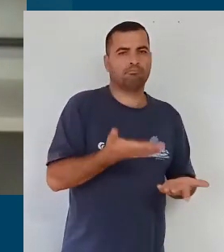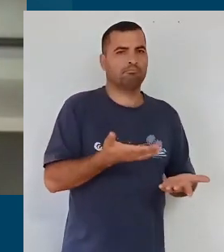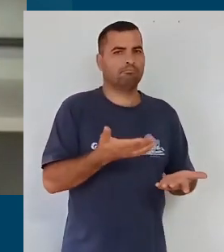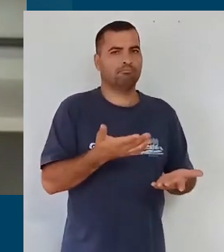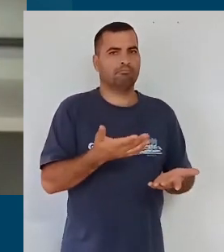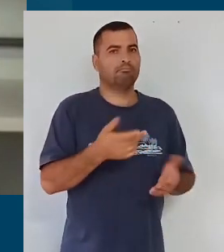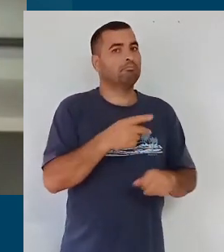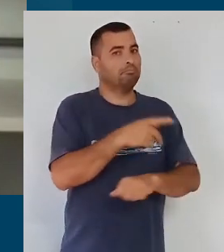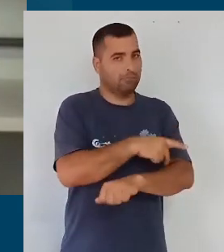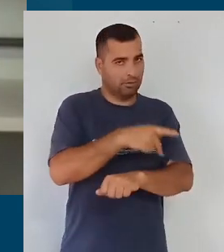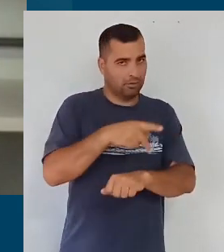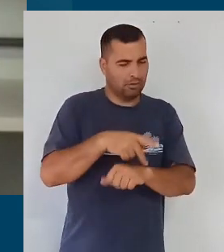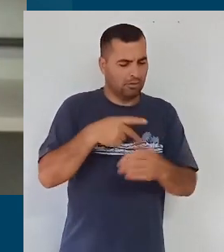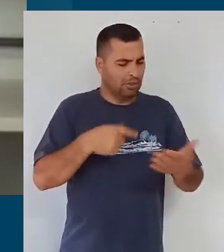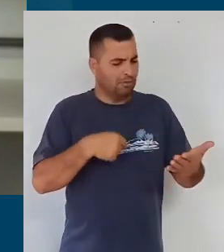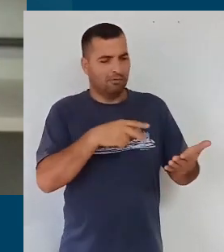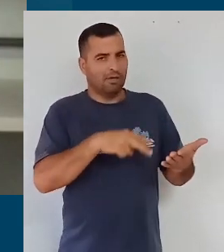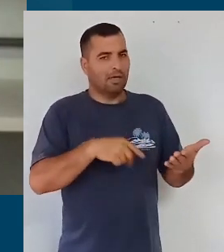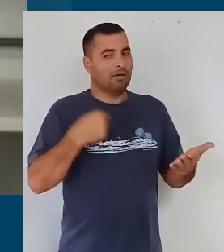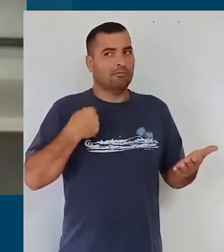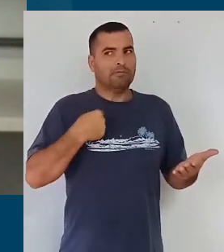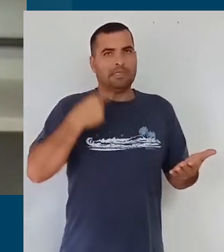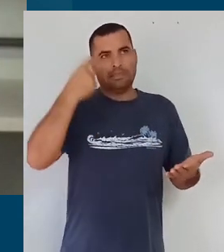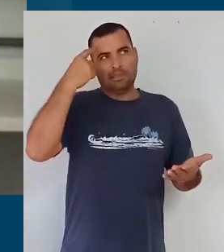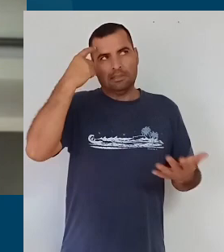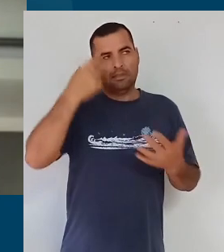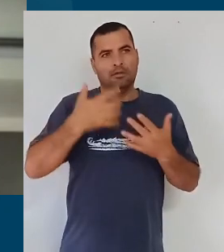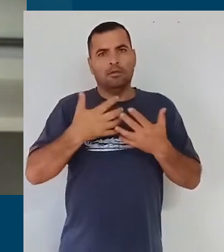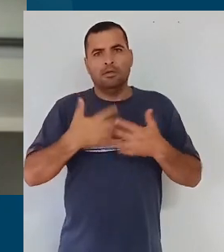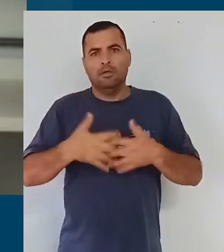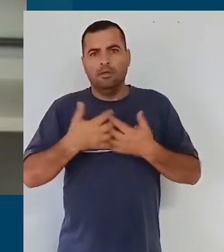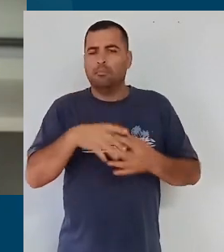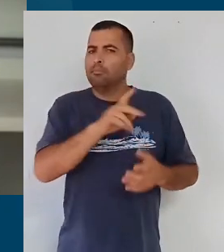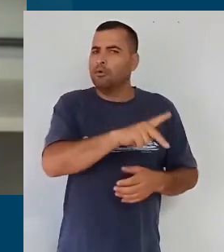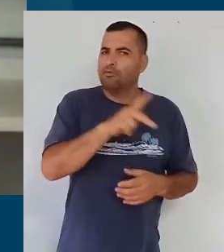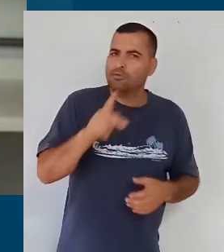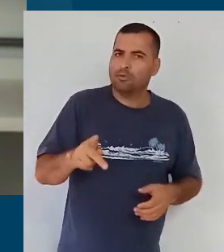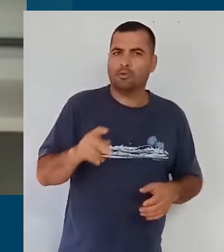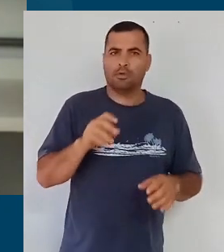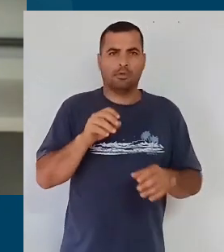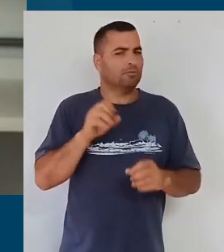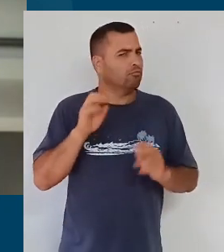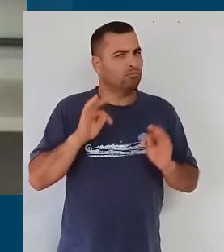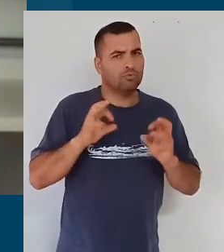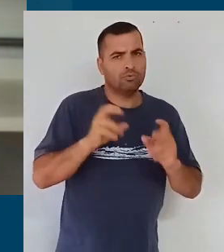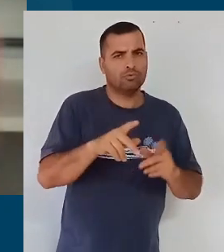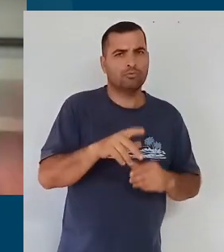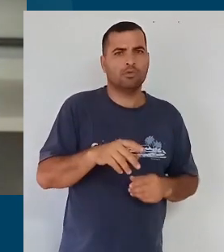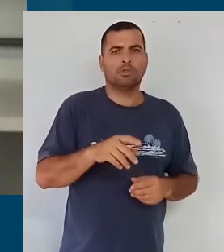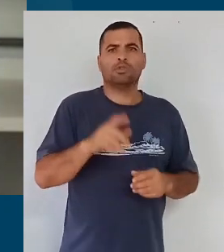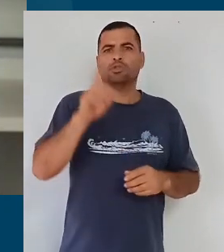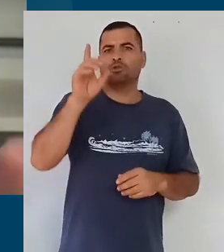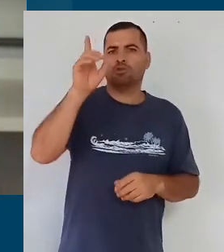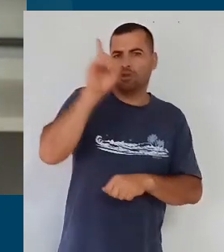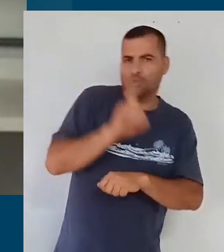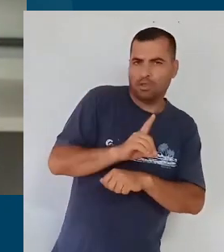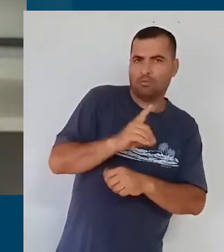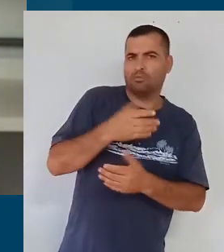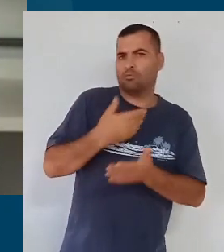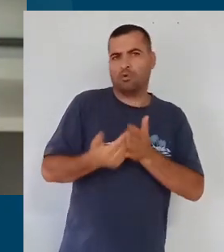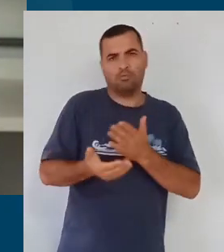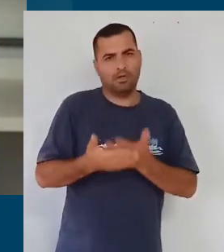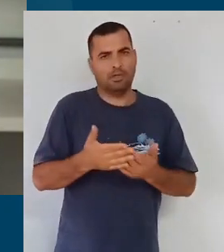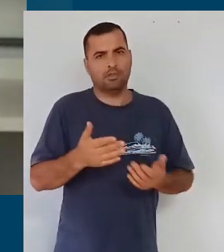como uma maneira de reflexão por parte de você, professora, você, professor, você, gestor educacional,